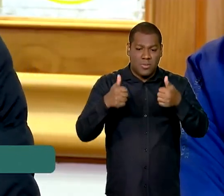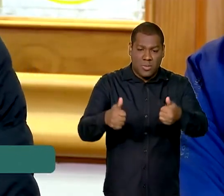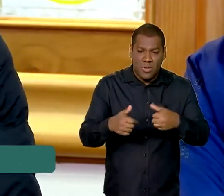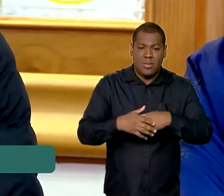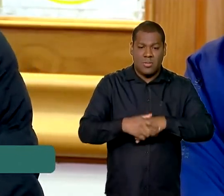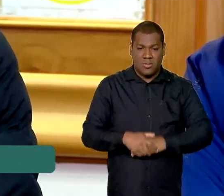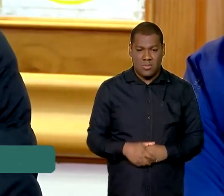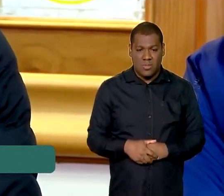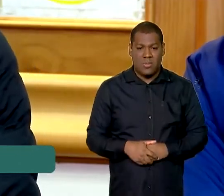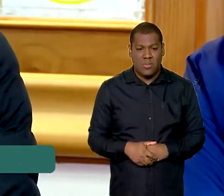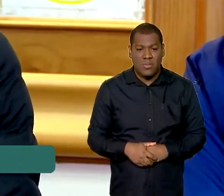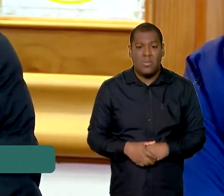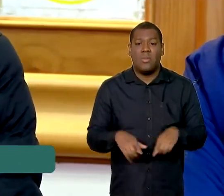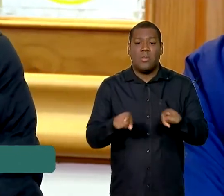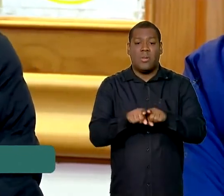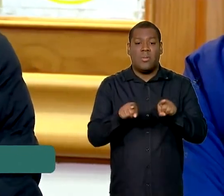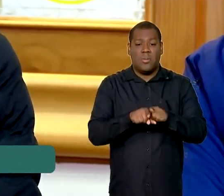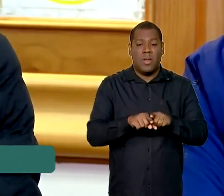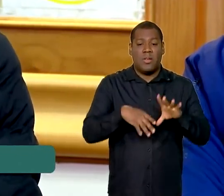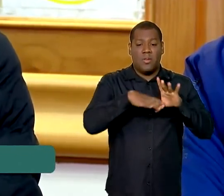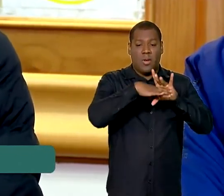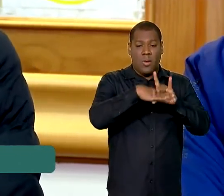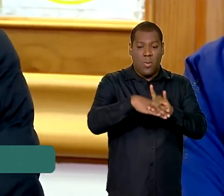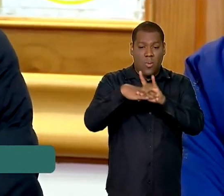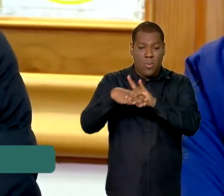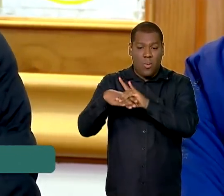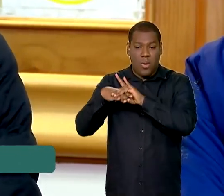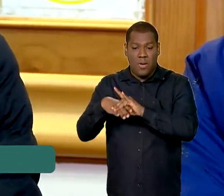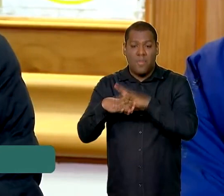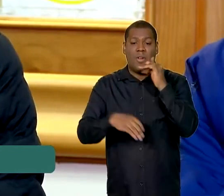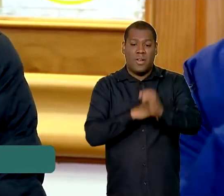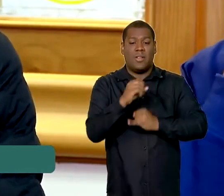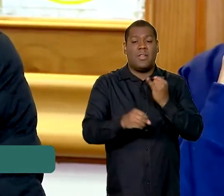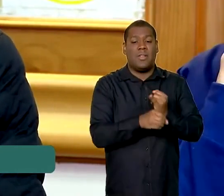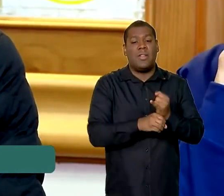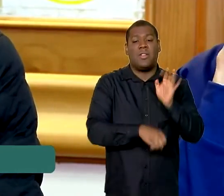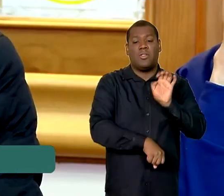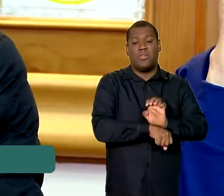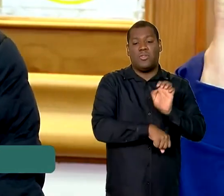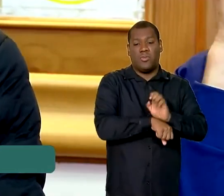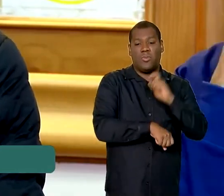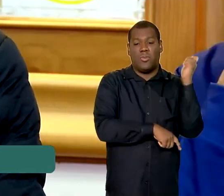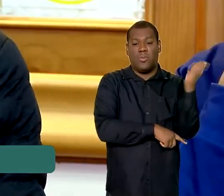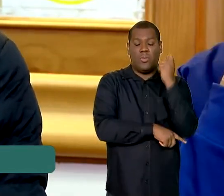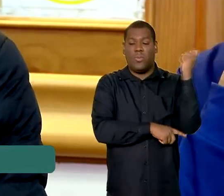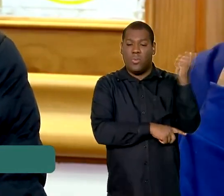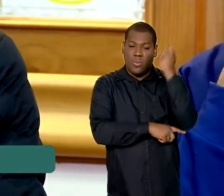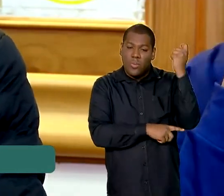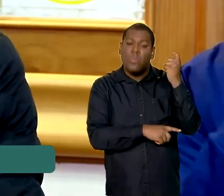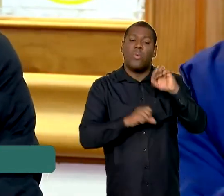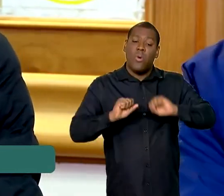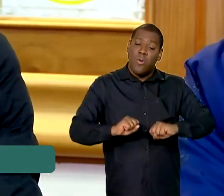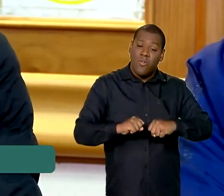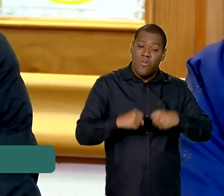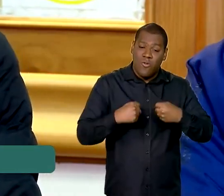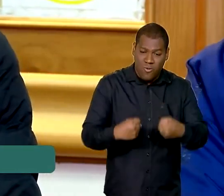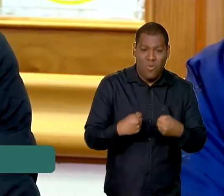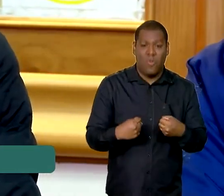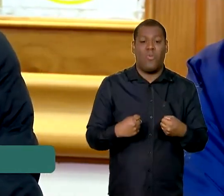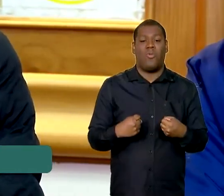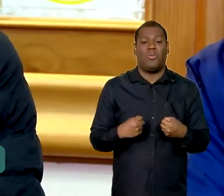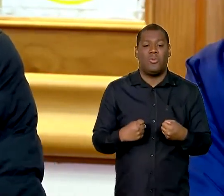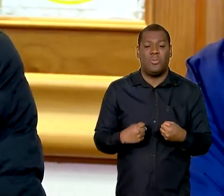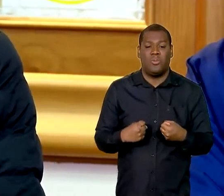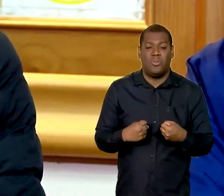pequenos portes, muito presentes no interior do Estado, também estão dentro do possível, com suas equipes